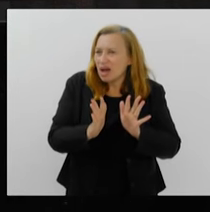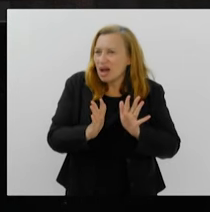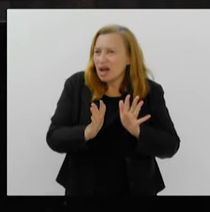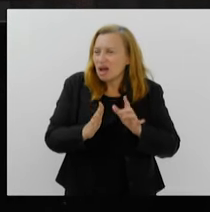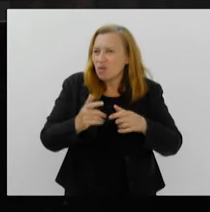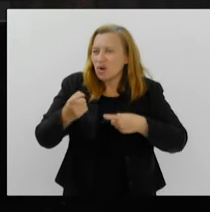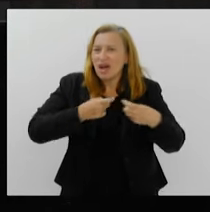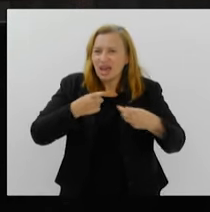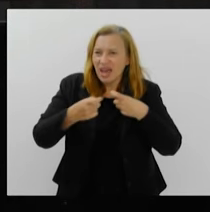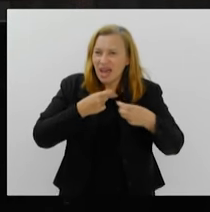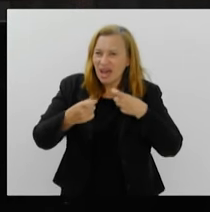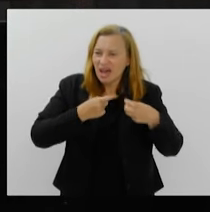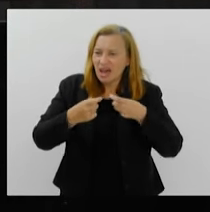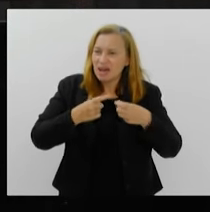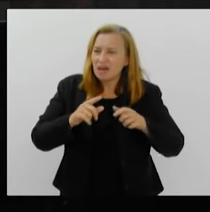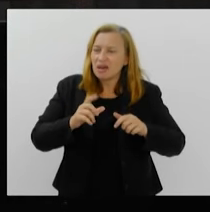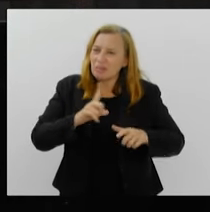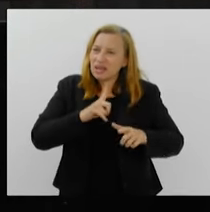ser já.